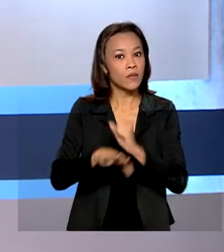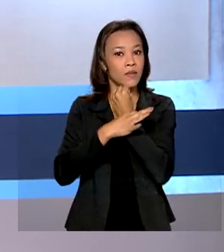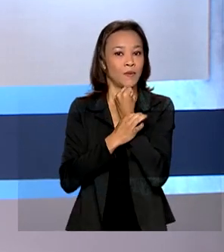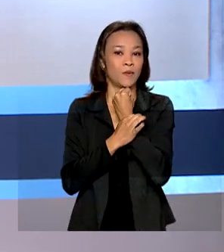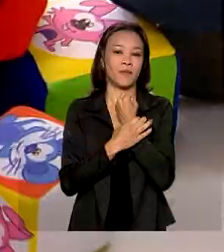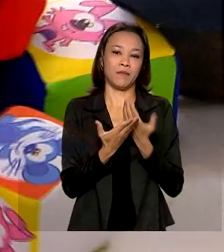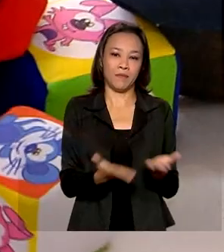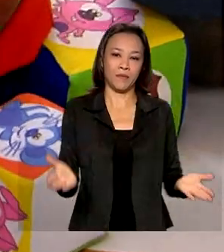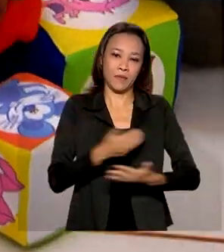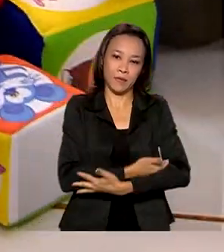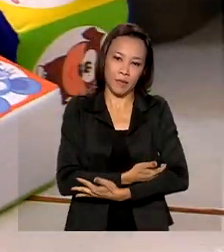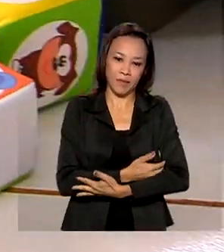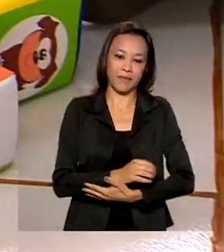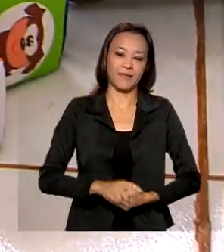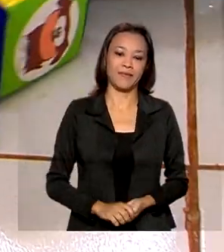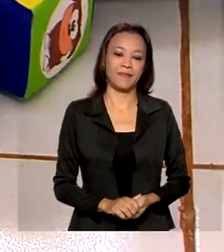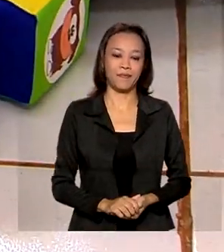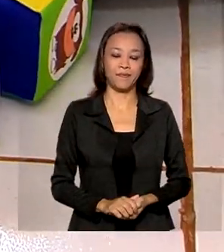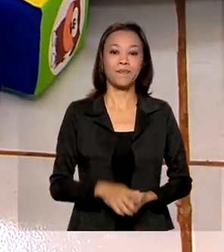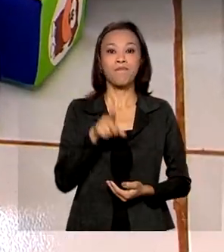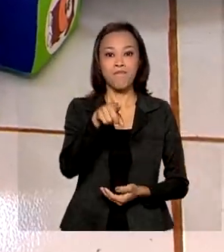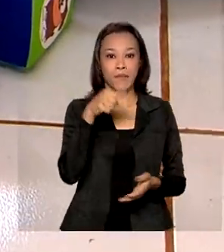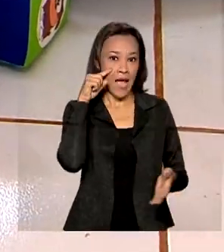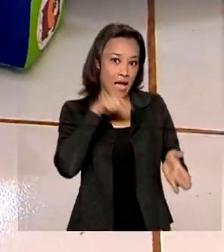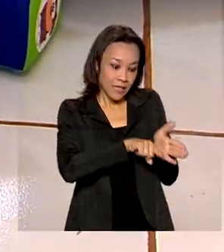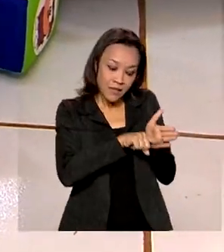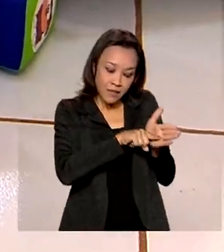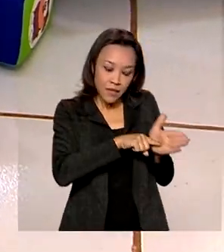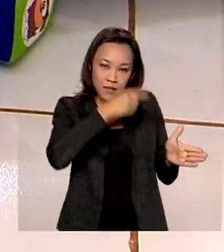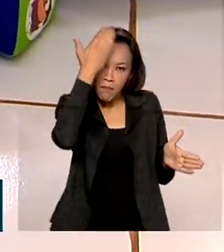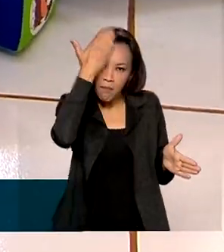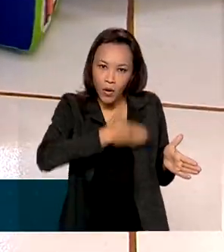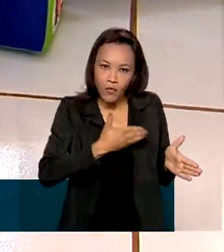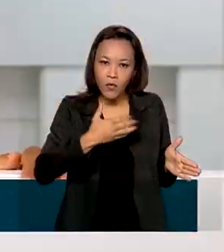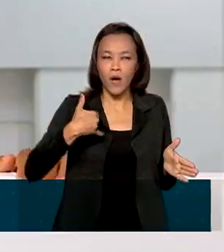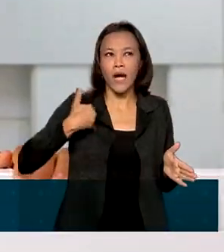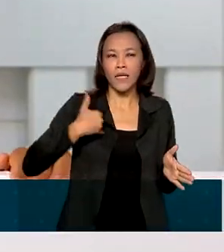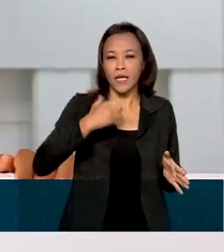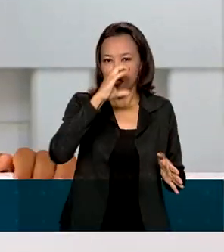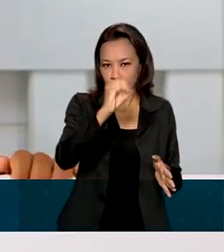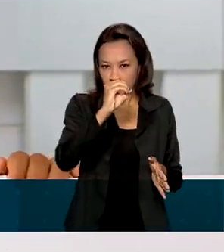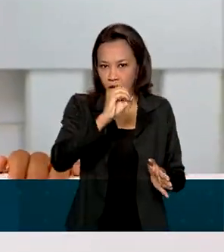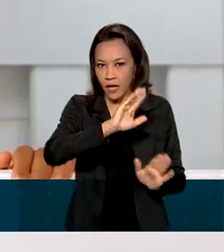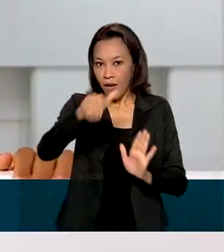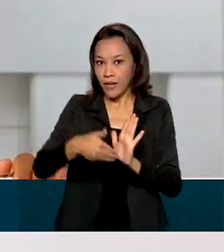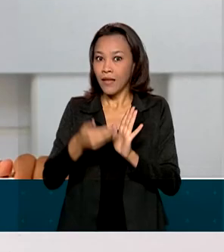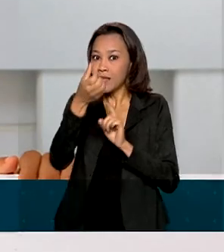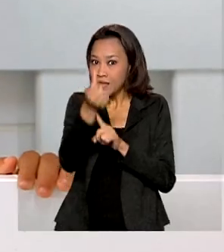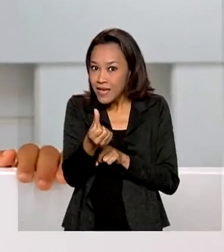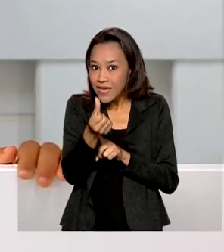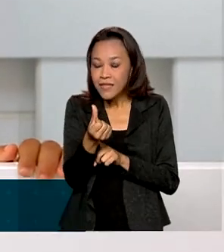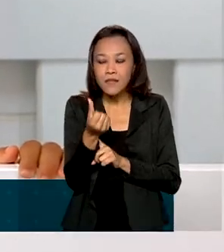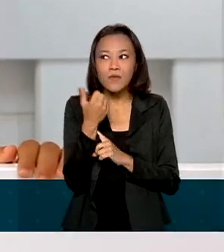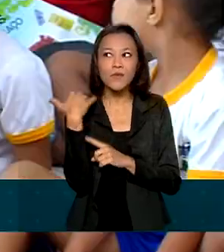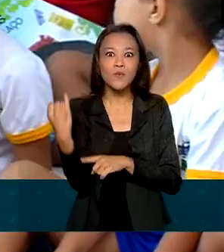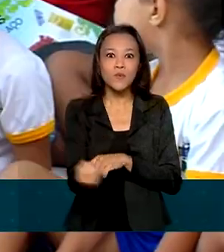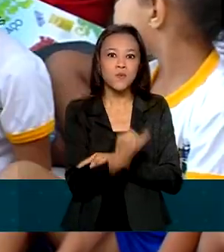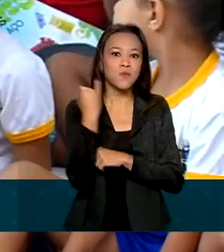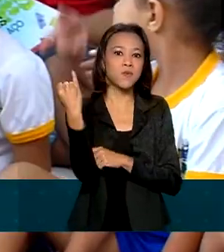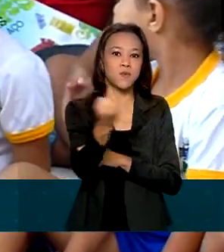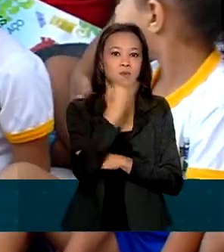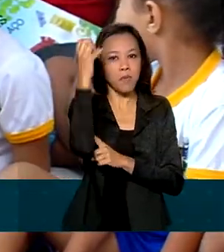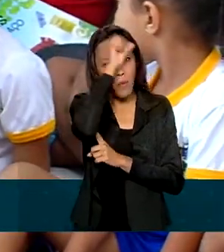os pequenos. A ciência já comprovou que a fase do zero aos seis anos de vida é a mais rica para o